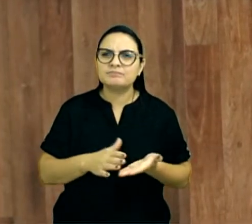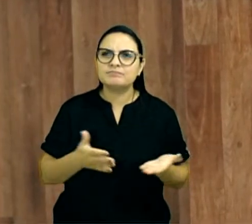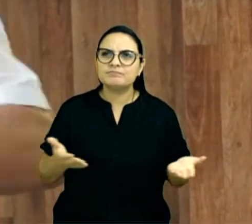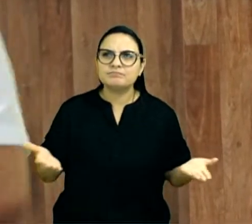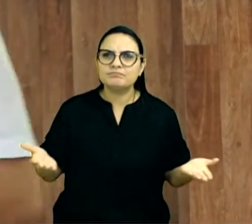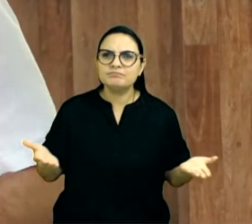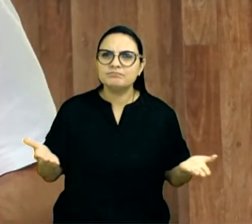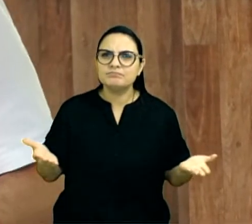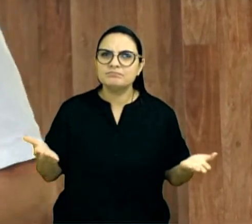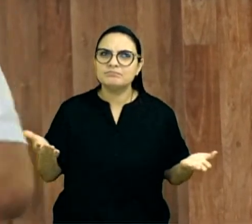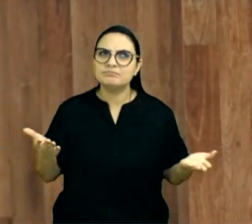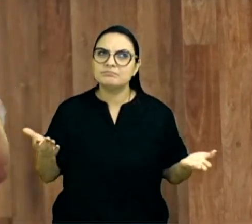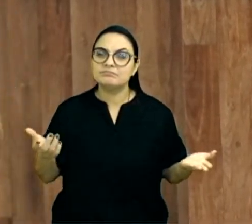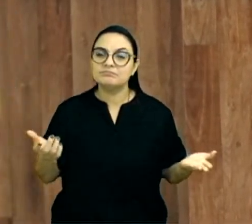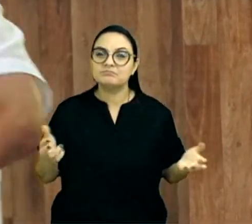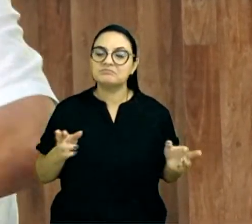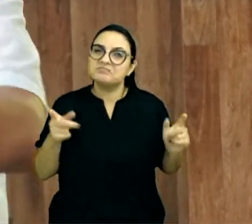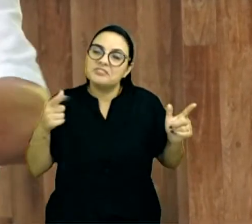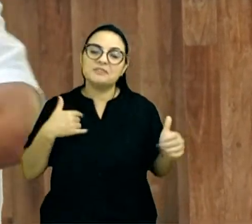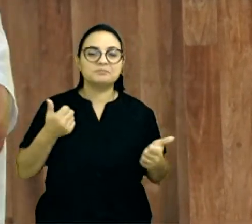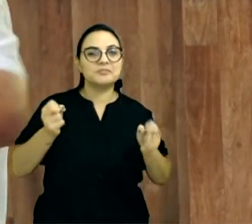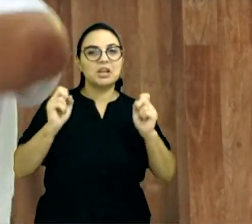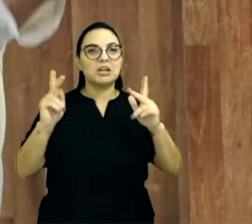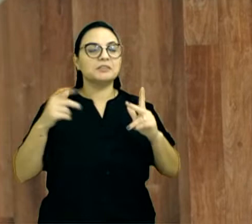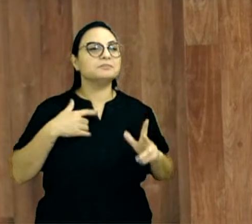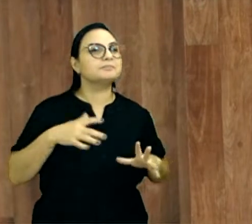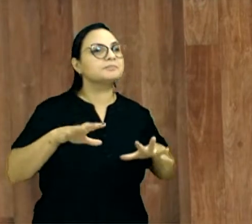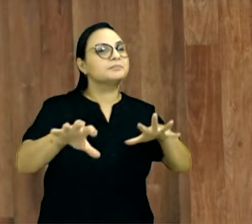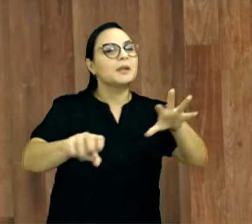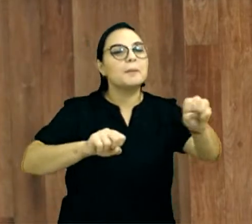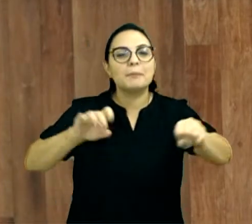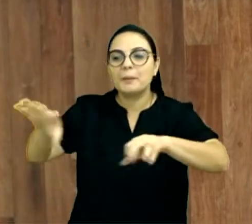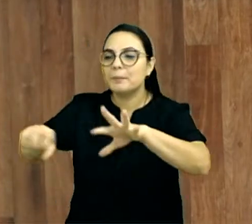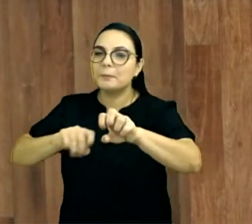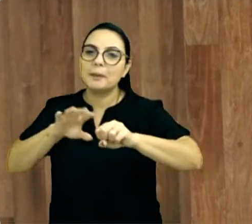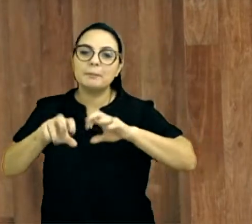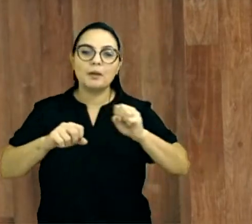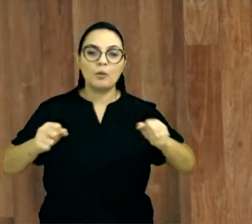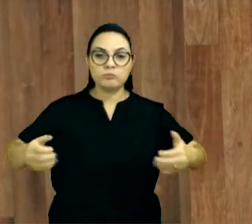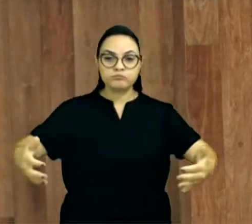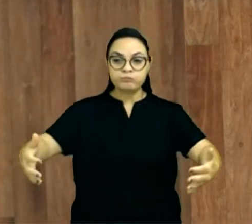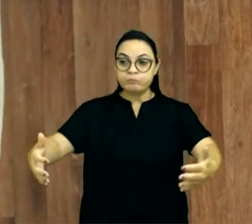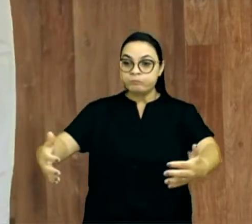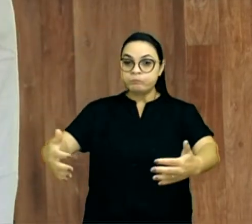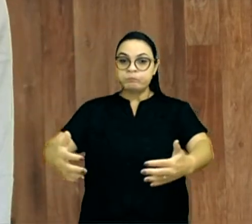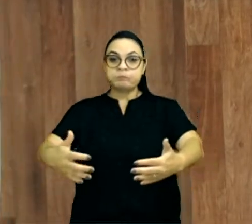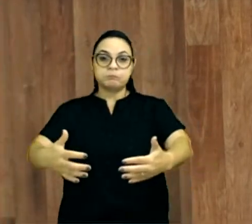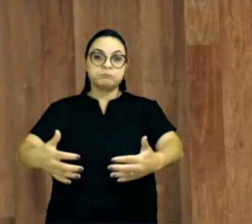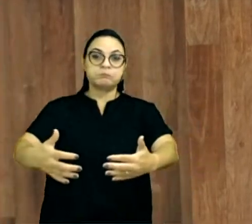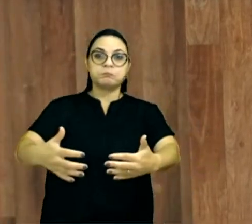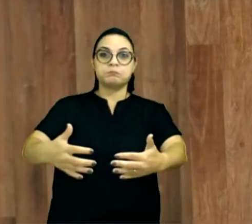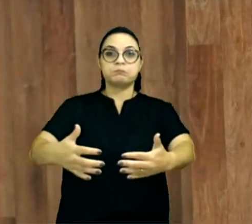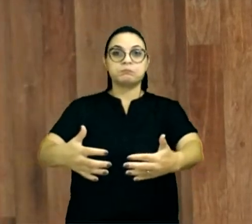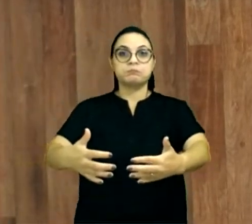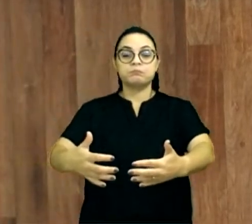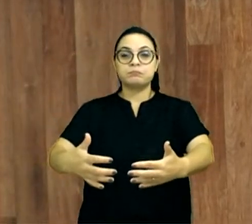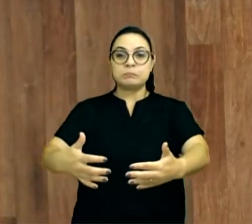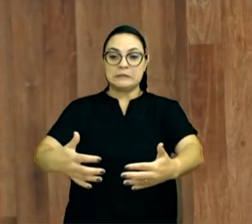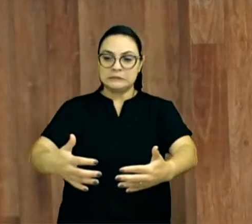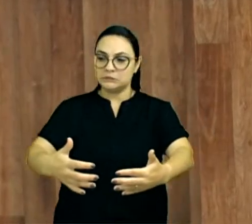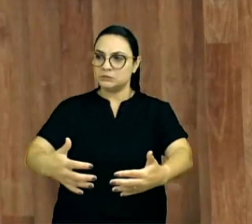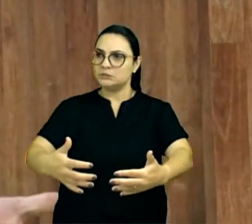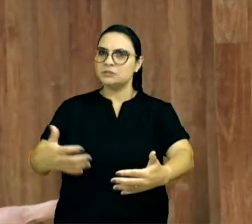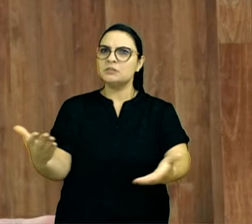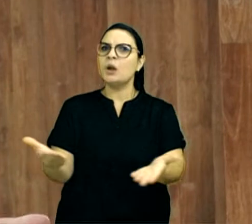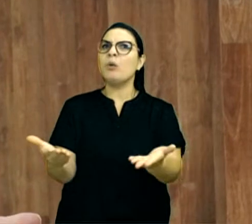porque era uma situação, mas eu fui pegando, e saí com um pacotão, assim, lá de dentro, aí eu falei,